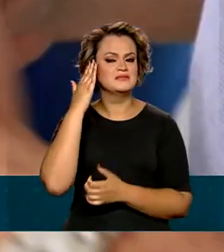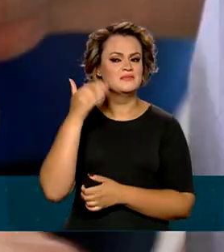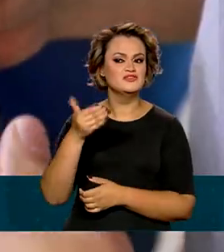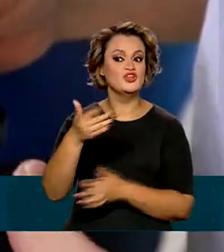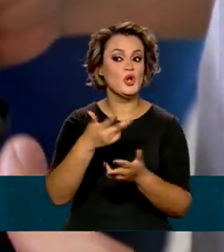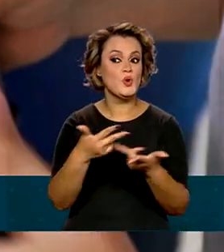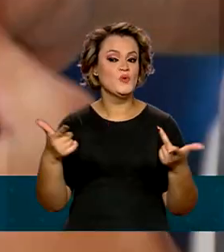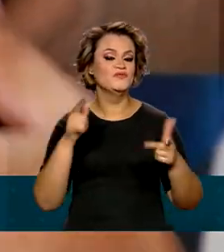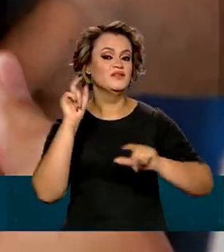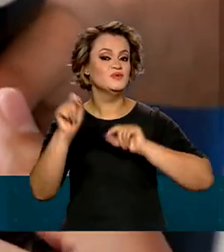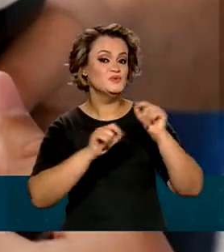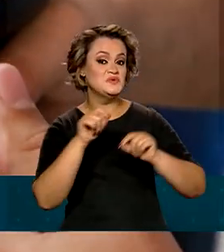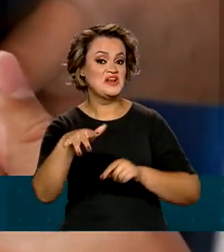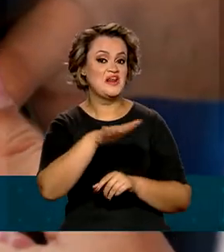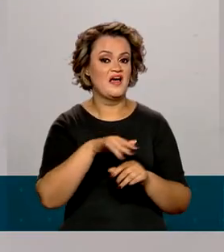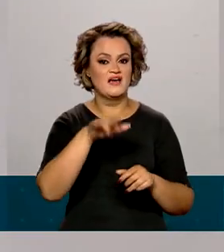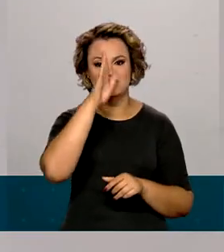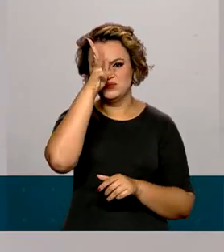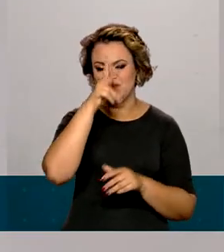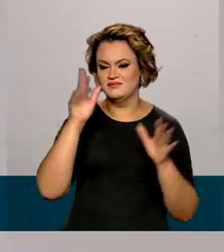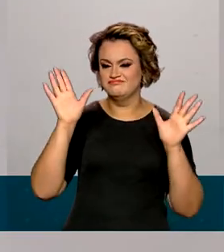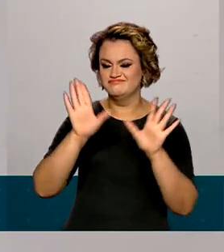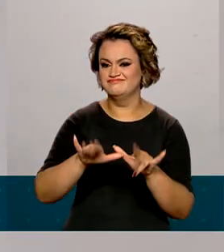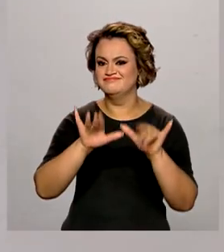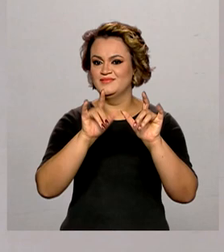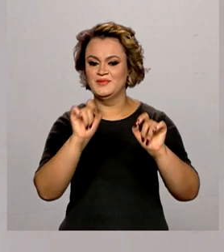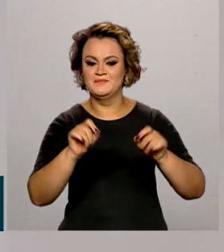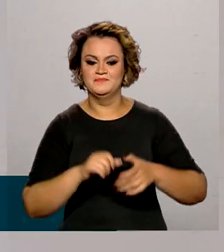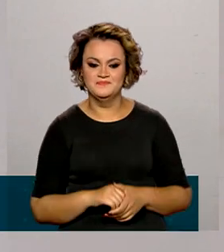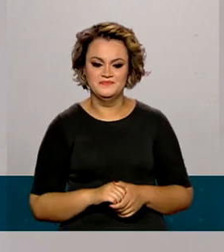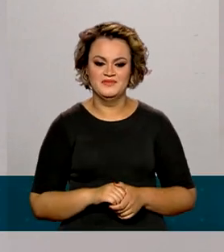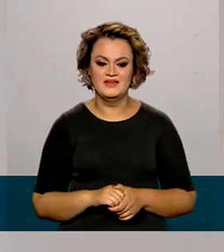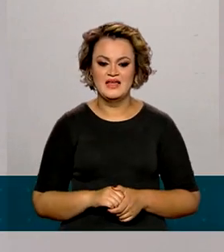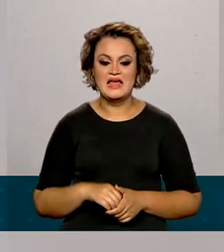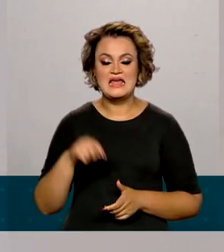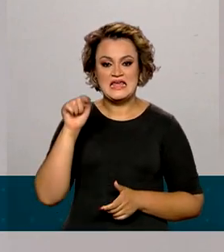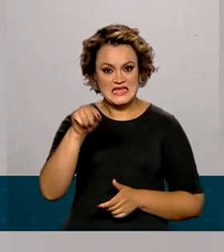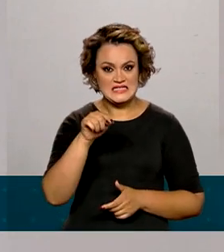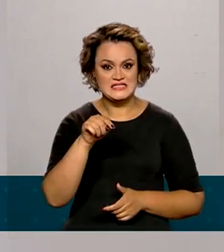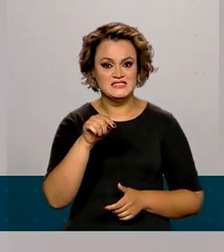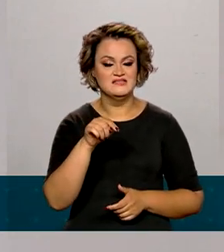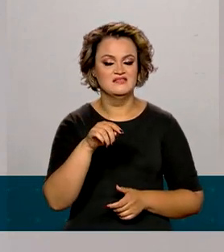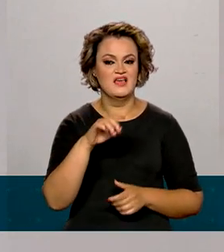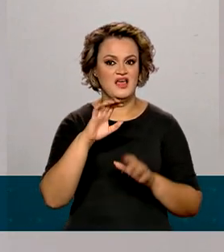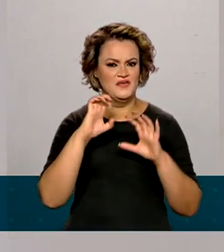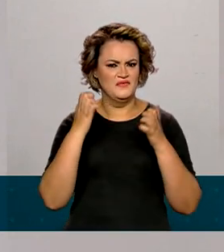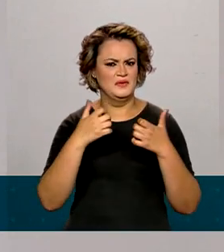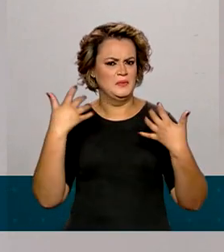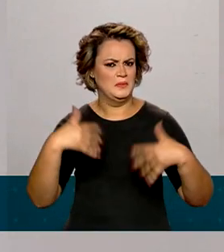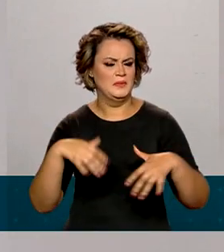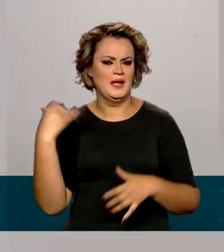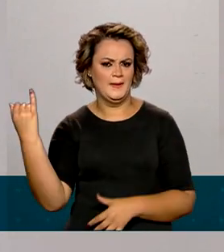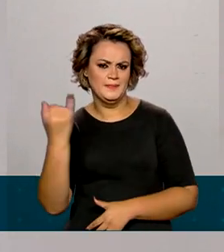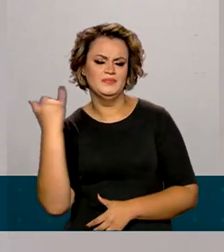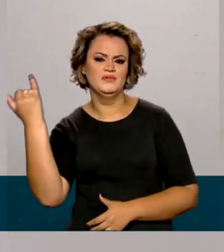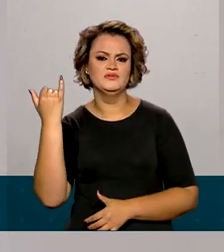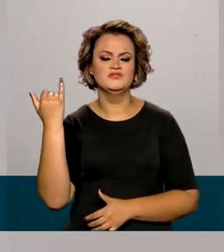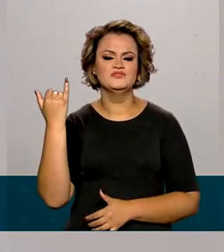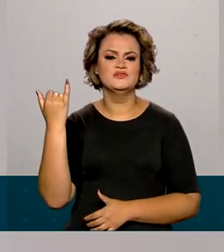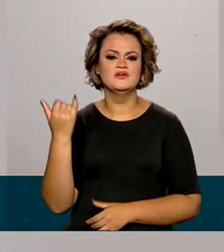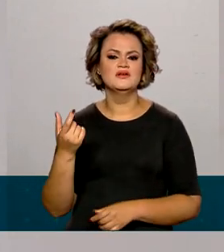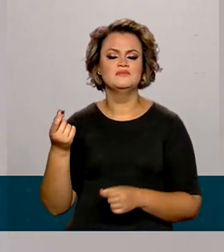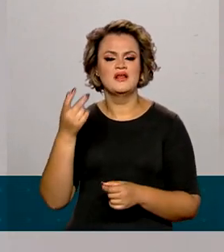das novidades no setor. Eu acho que acaba sendo um evento de grande importância para esse encontro, né? Para